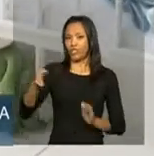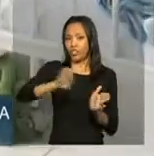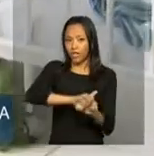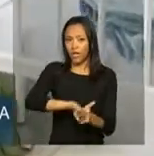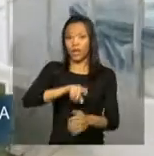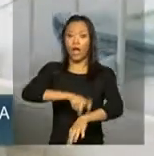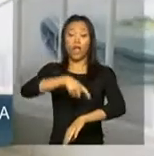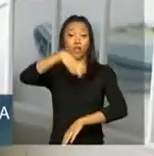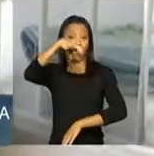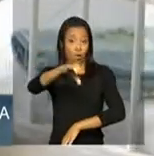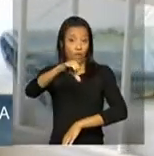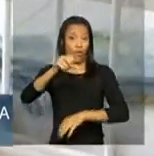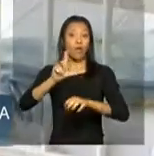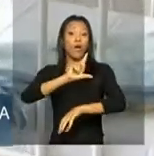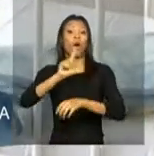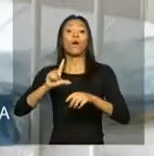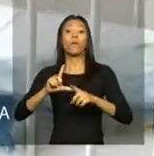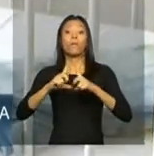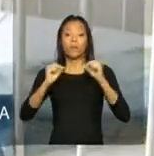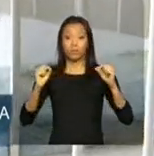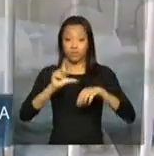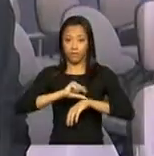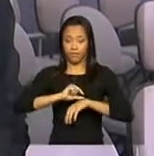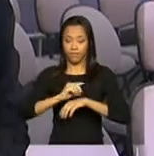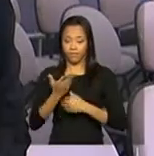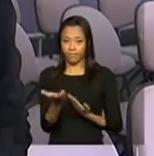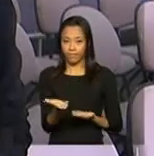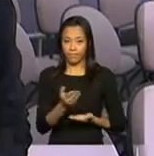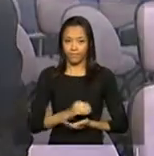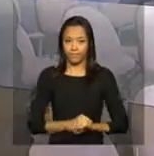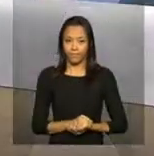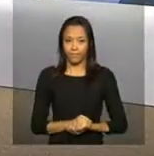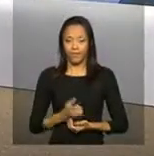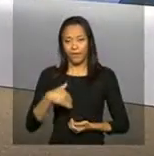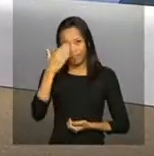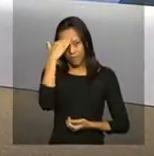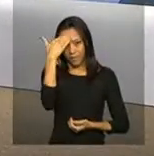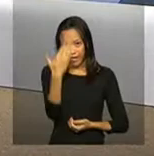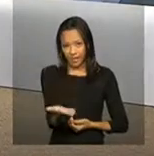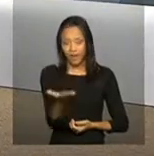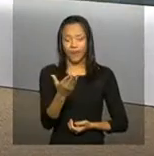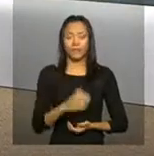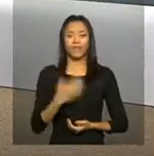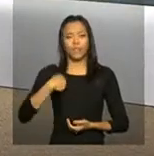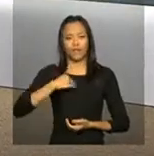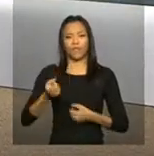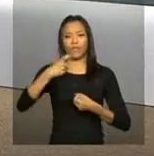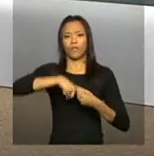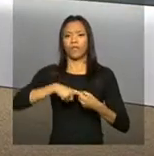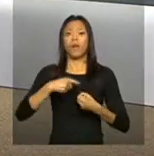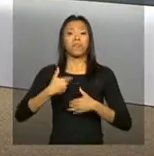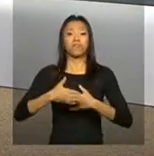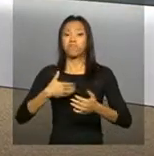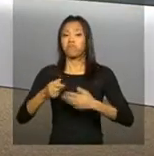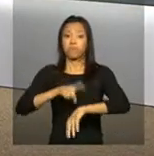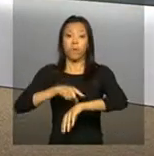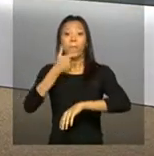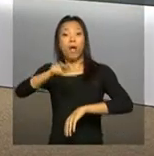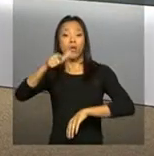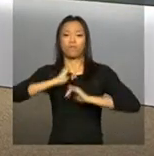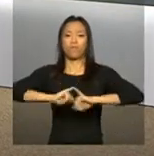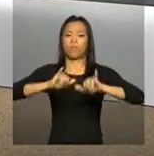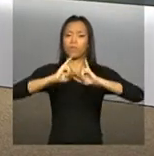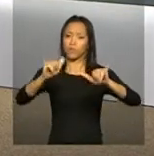horas, no horário de Brasília. Daniele. Obrigada, Carolina. E nós podemos voltar a qualquer momento com mais